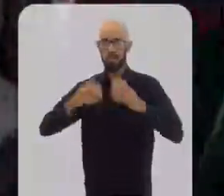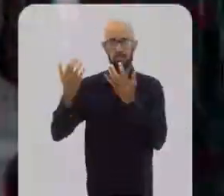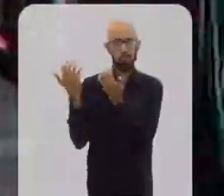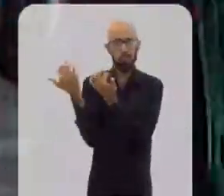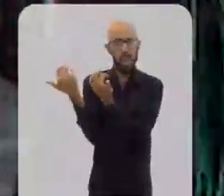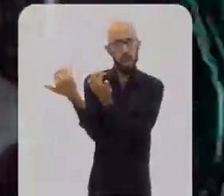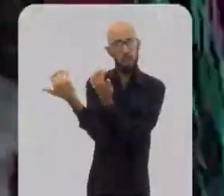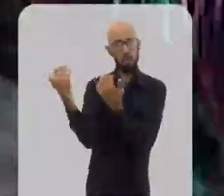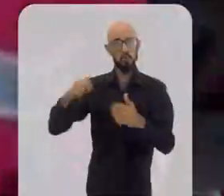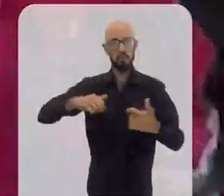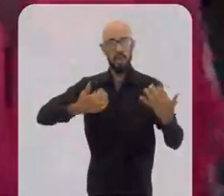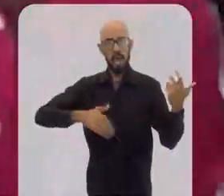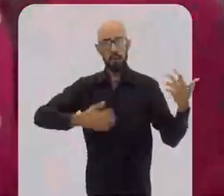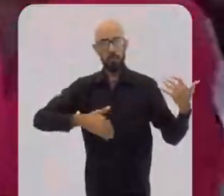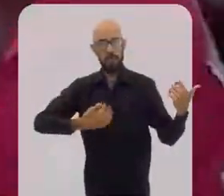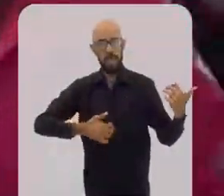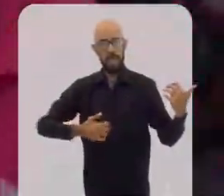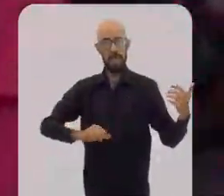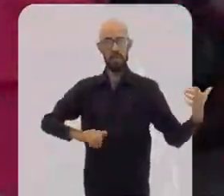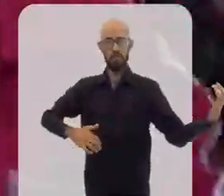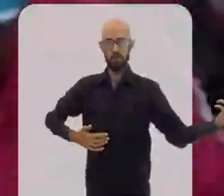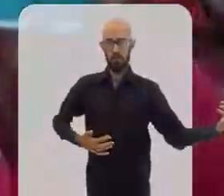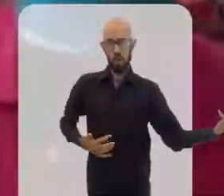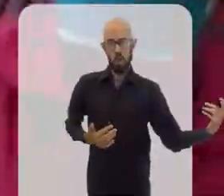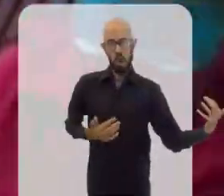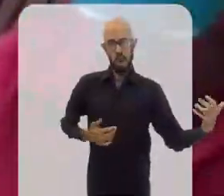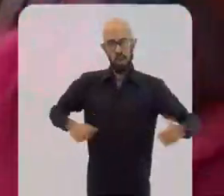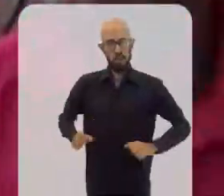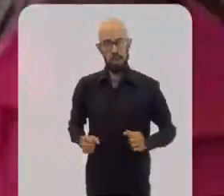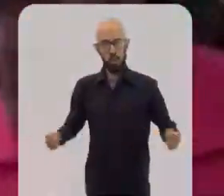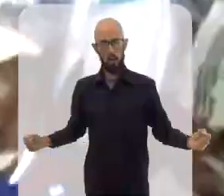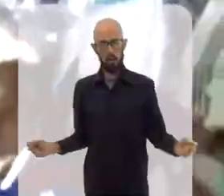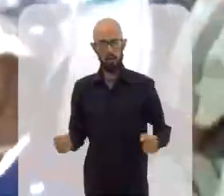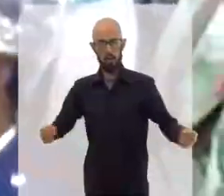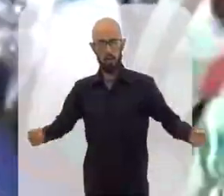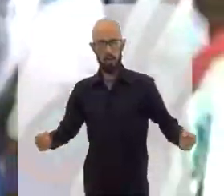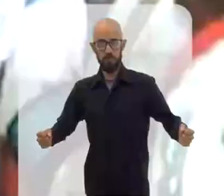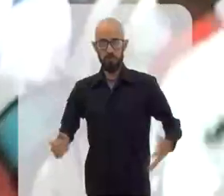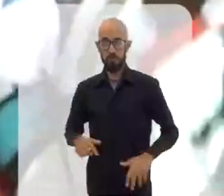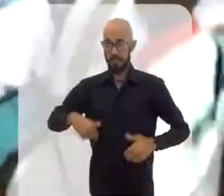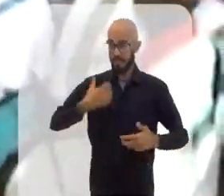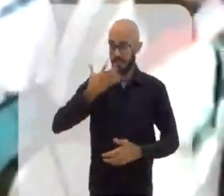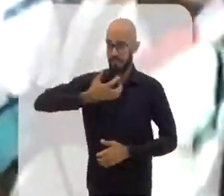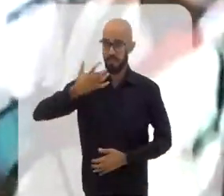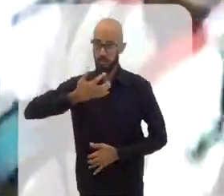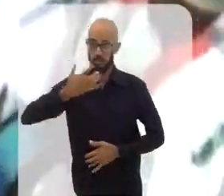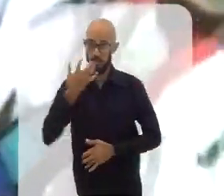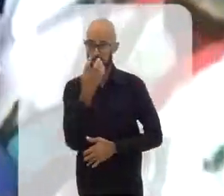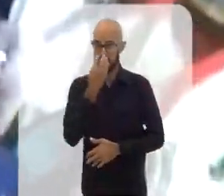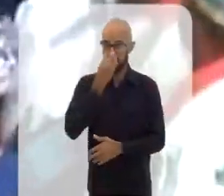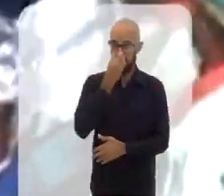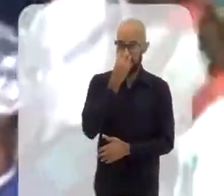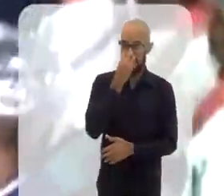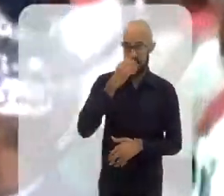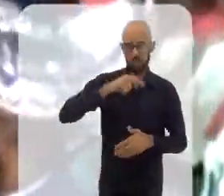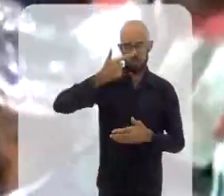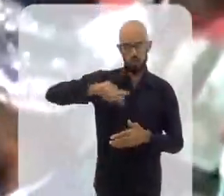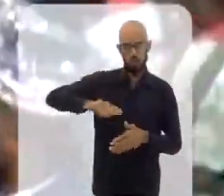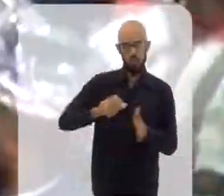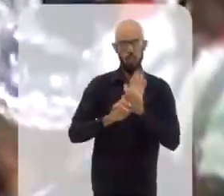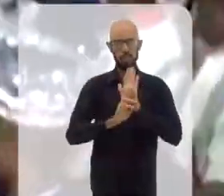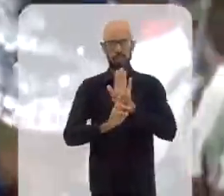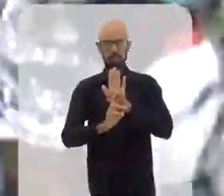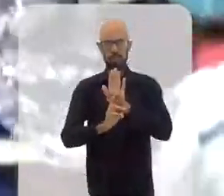reco-reco, rabeca, viola caipira e acordeon. Cantores, dançarinos, palhaços e outras